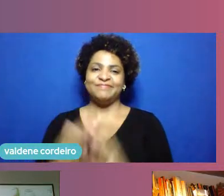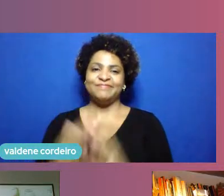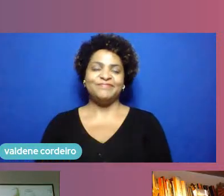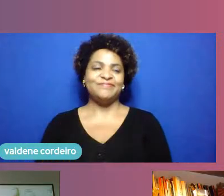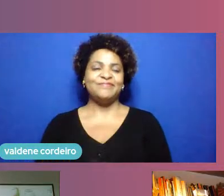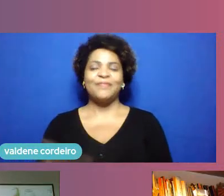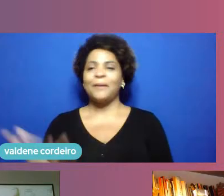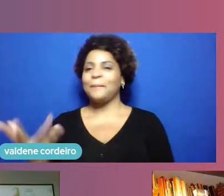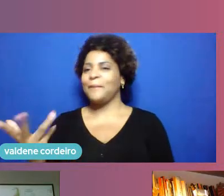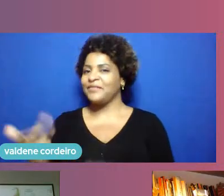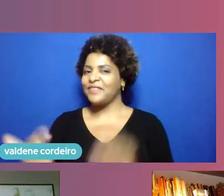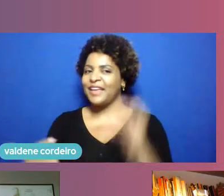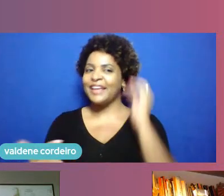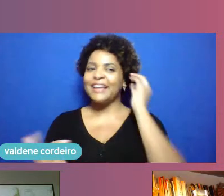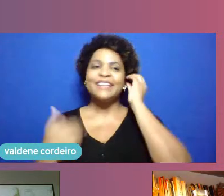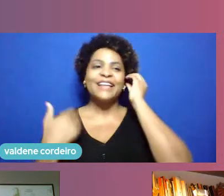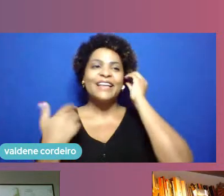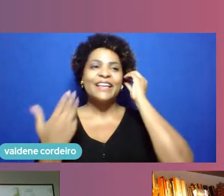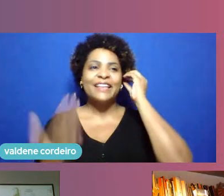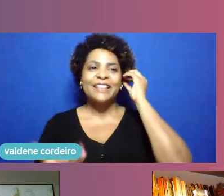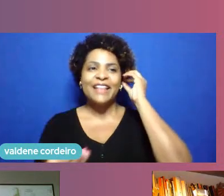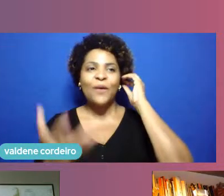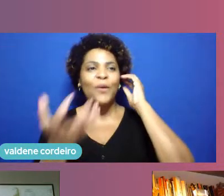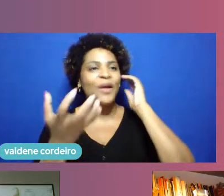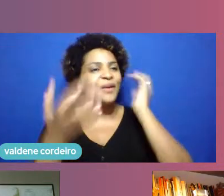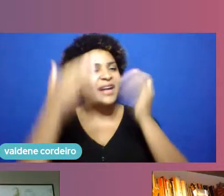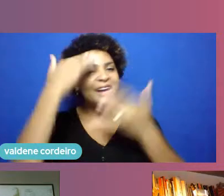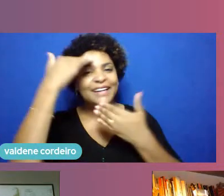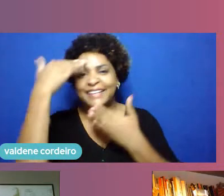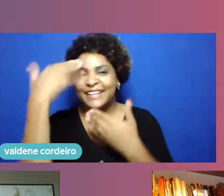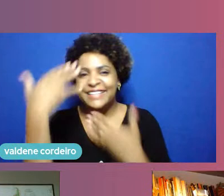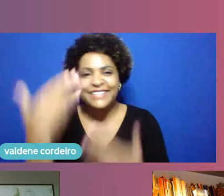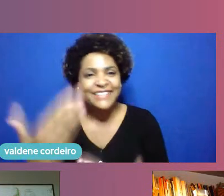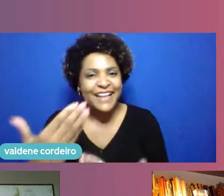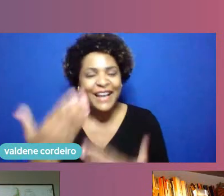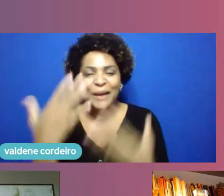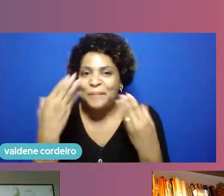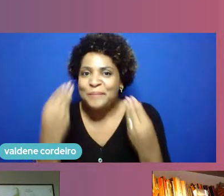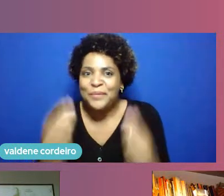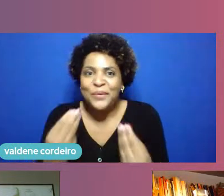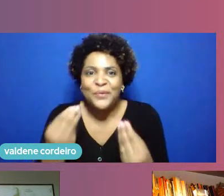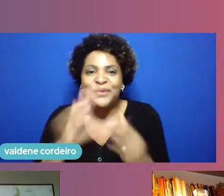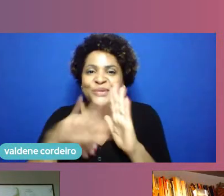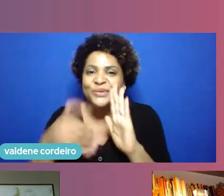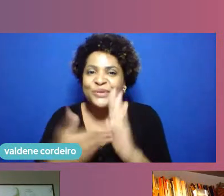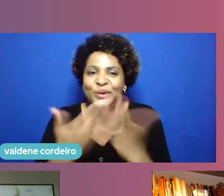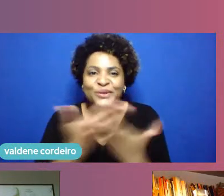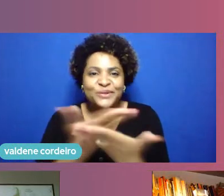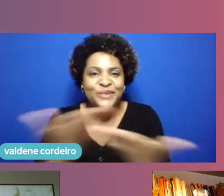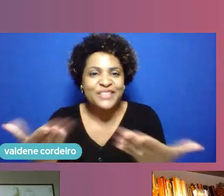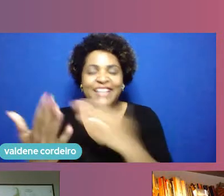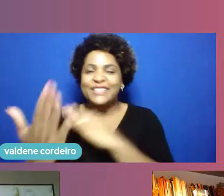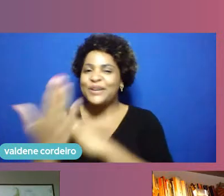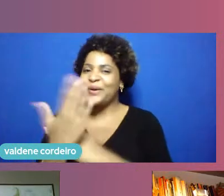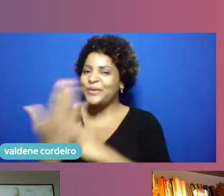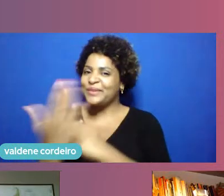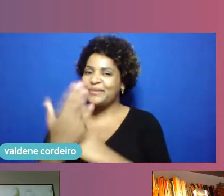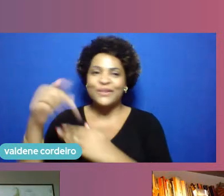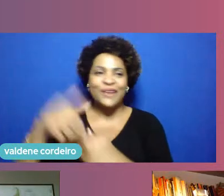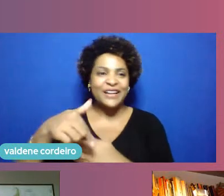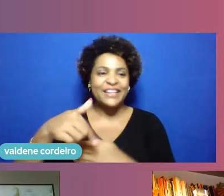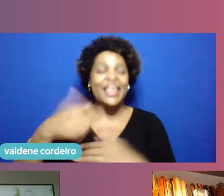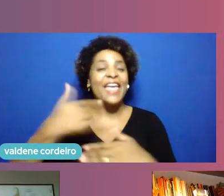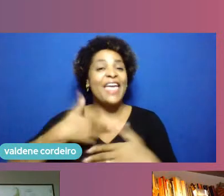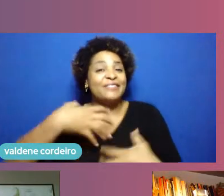Bom, eu quero agradecer demais a participação e a contribuição de cada um de vocês para mim é um privilégio